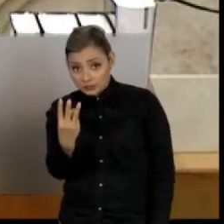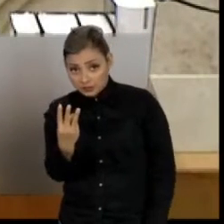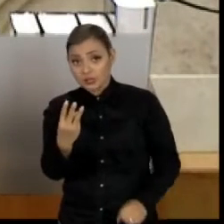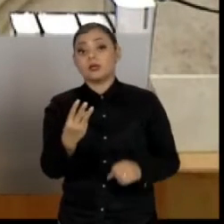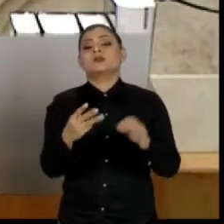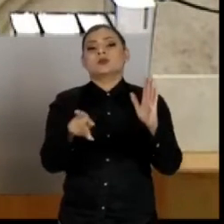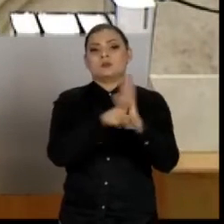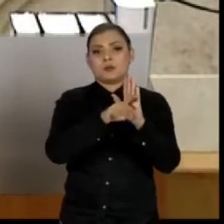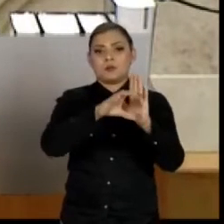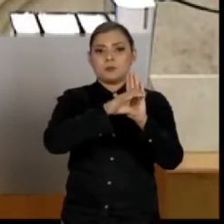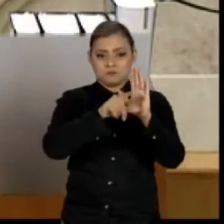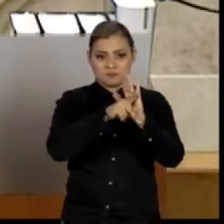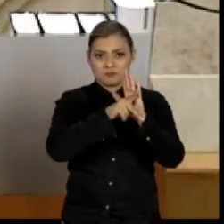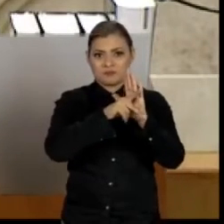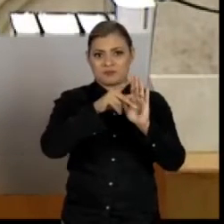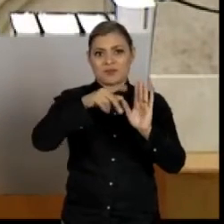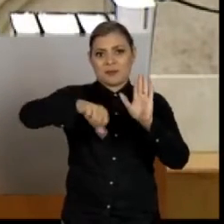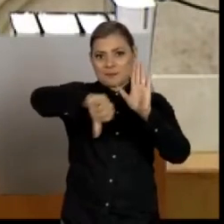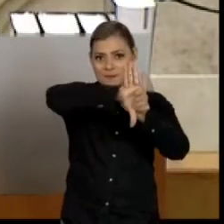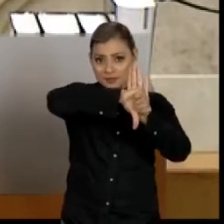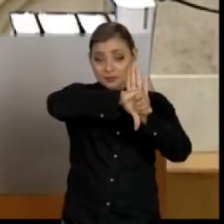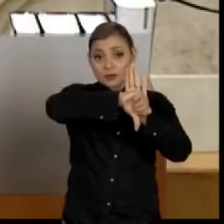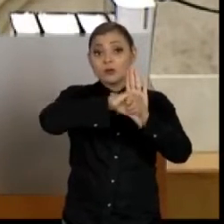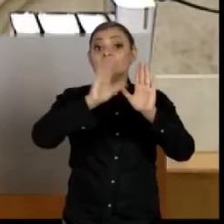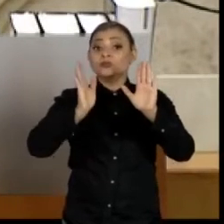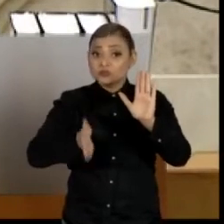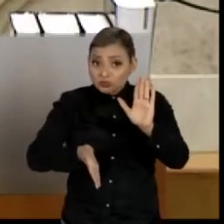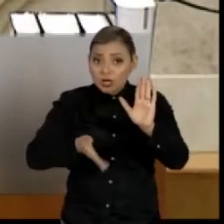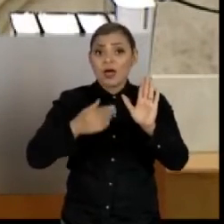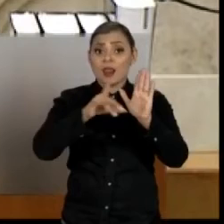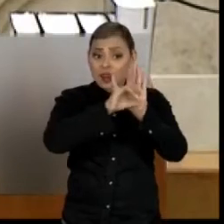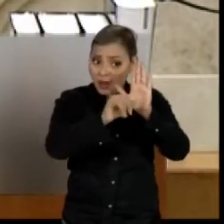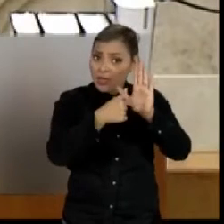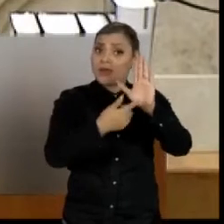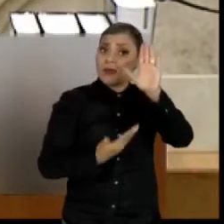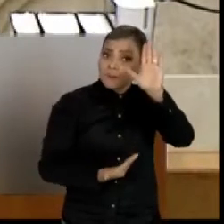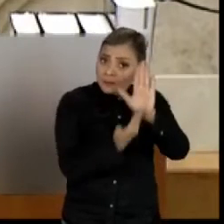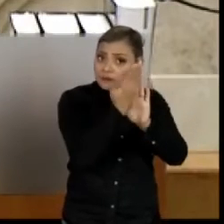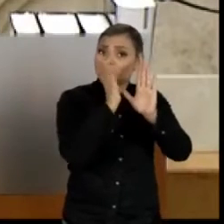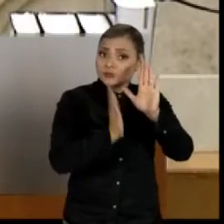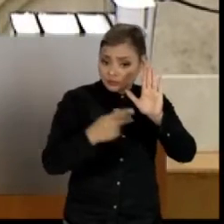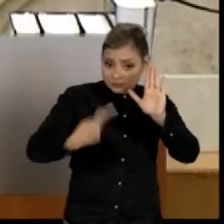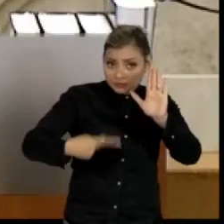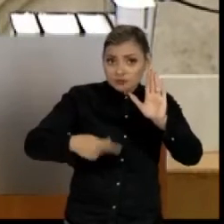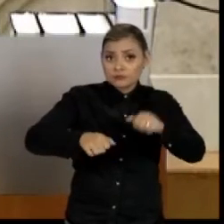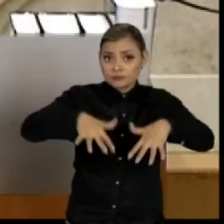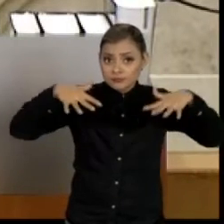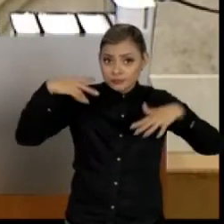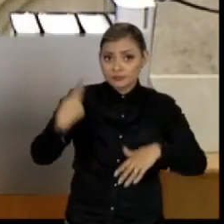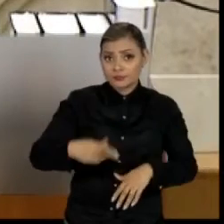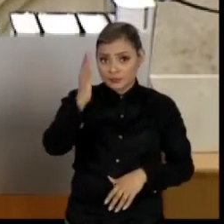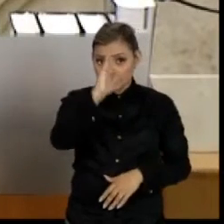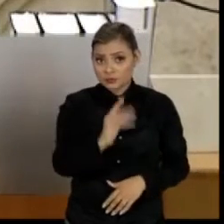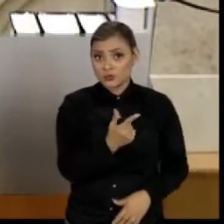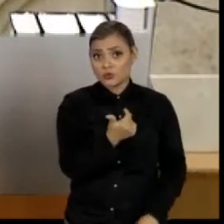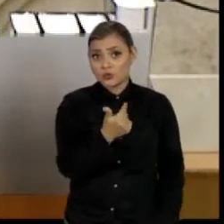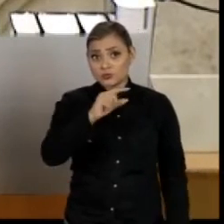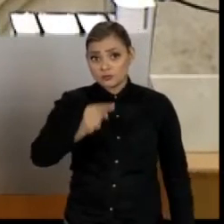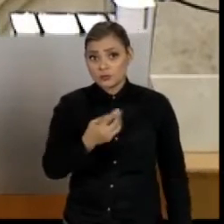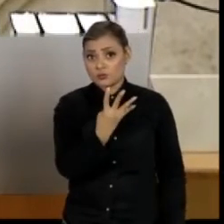Código de Processo Penal, estabelecida pela lei aprovada no Parlamento Brasileiro de número 12